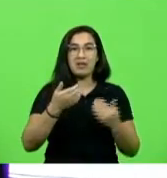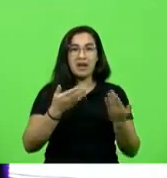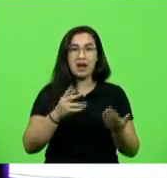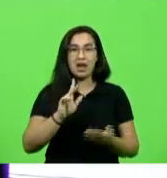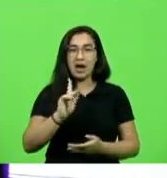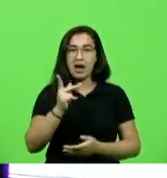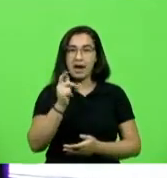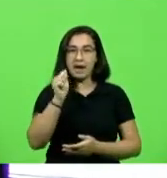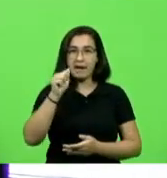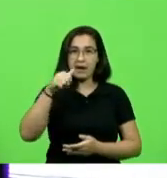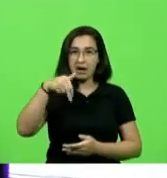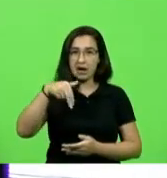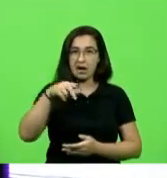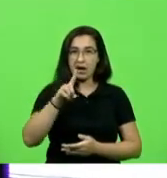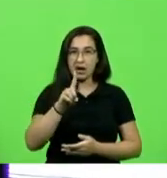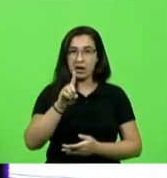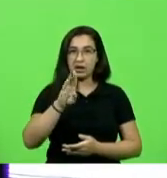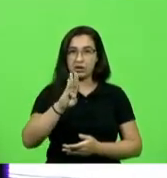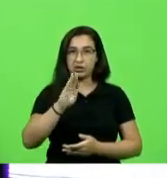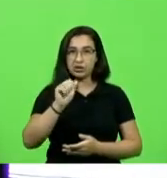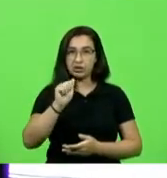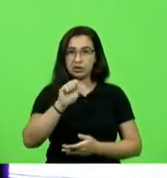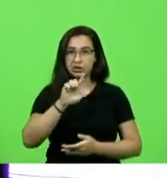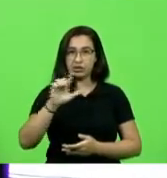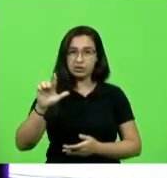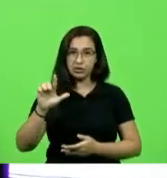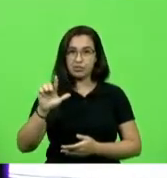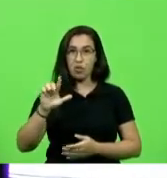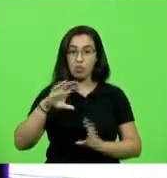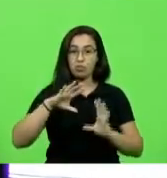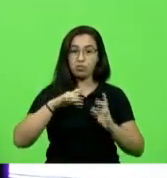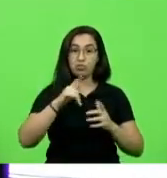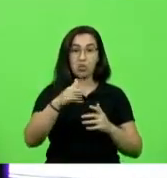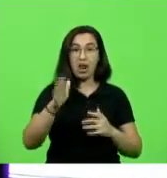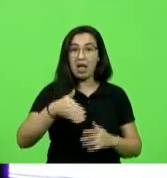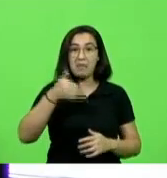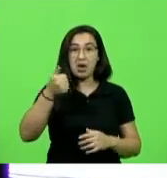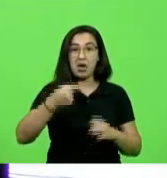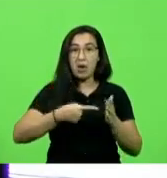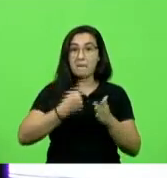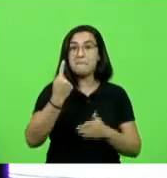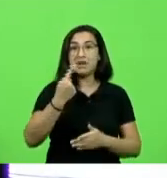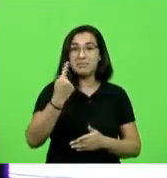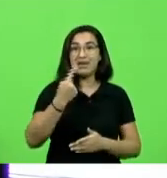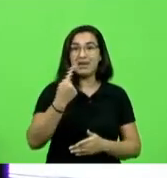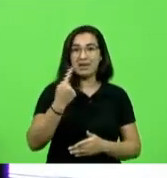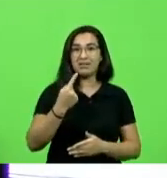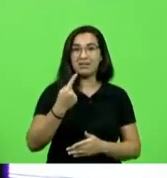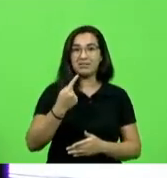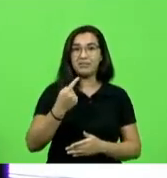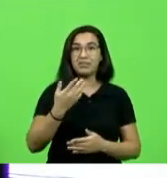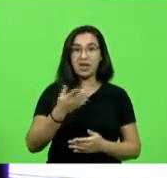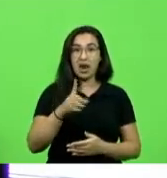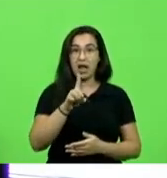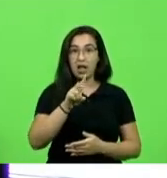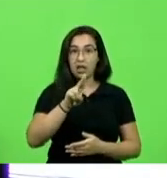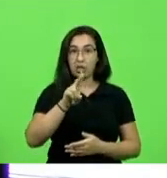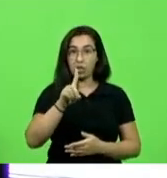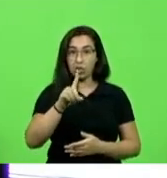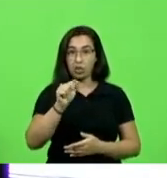última década no mundo deputado Mocelin vou repetir a atleta Duda Morim